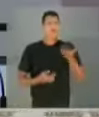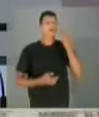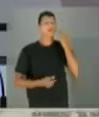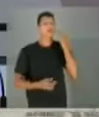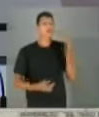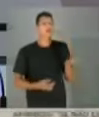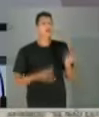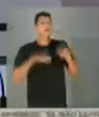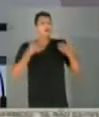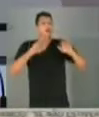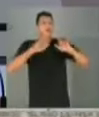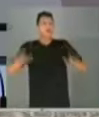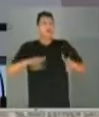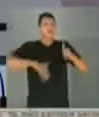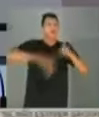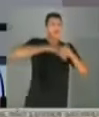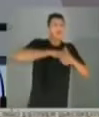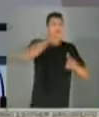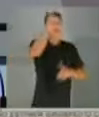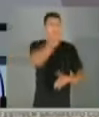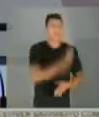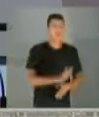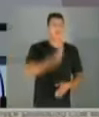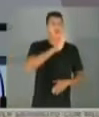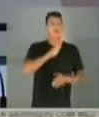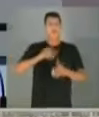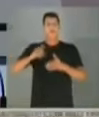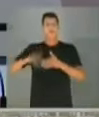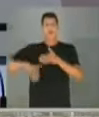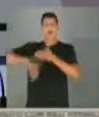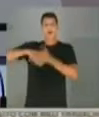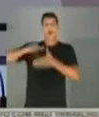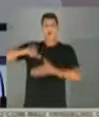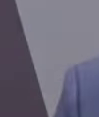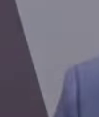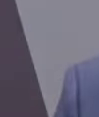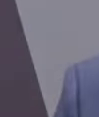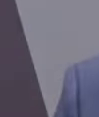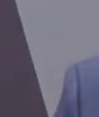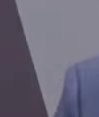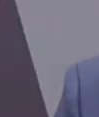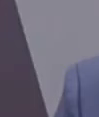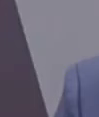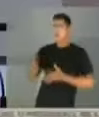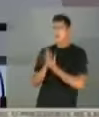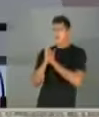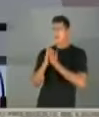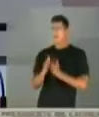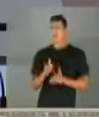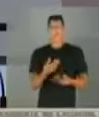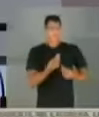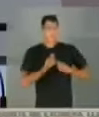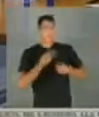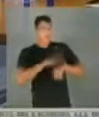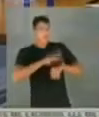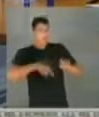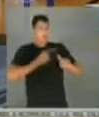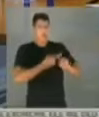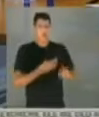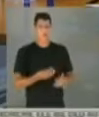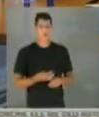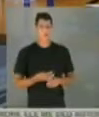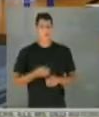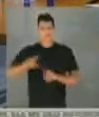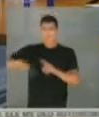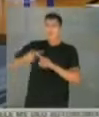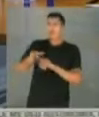Você sabe qual é a diferença do Campeonato Brasileiro para a Copa América? Já, já vou explicar para a Vossa Excelência. explica aí, por favor. Me dê o tempo adicional. Vou lhe dar